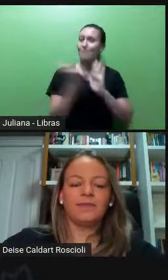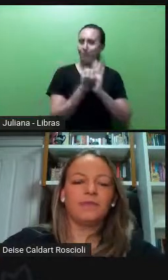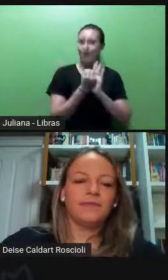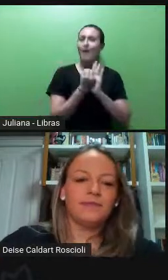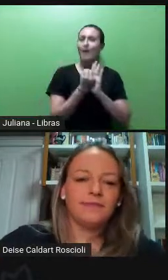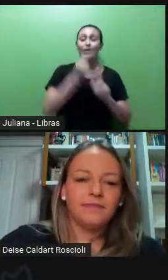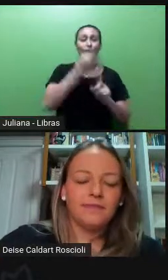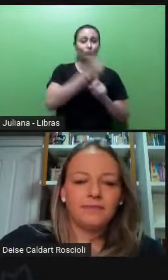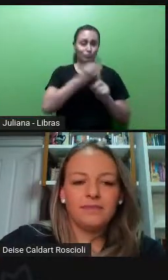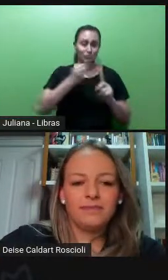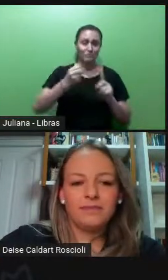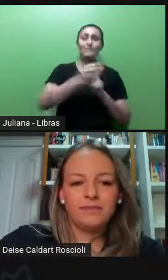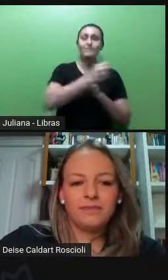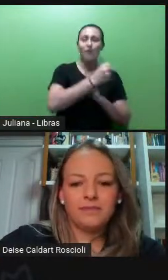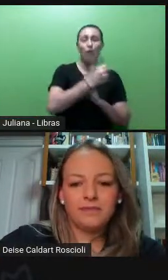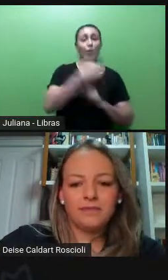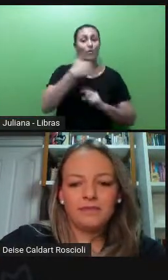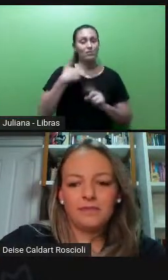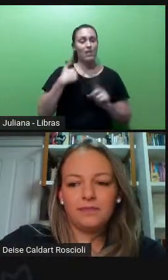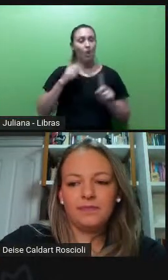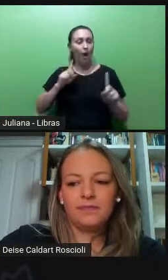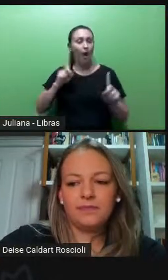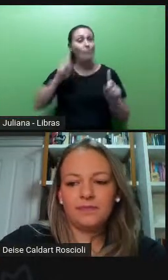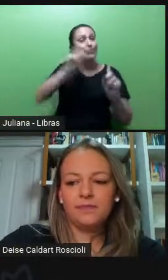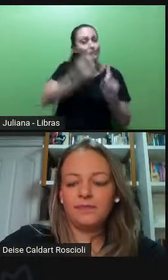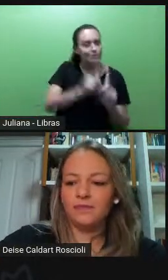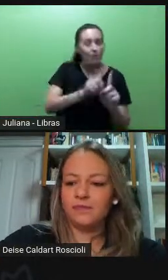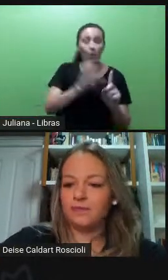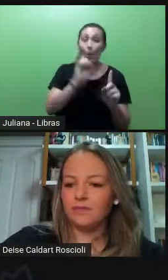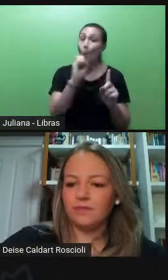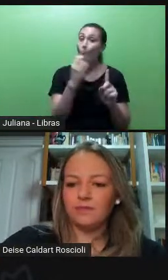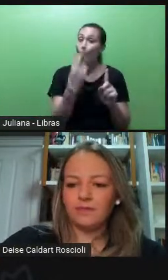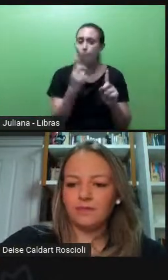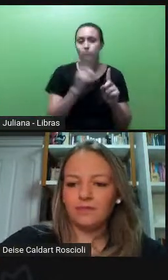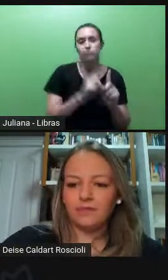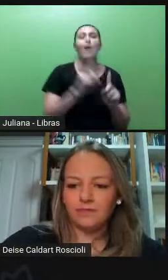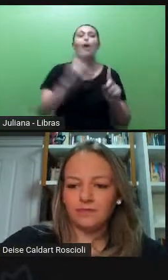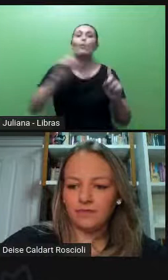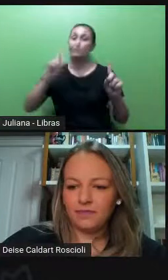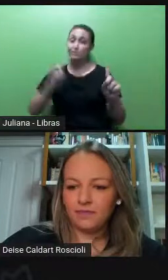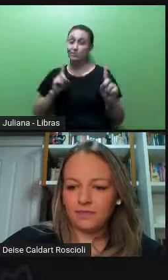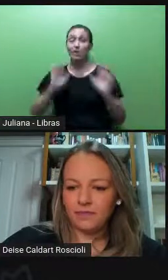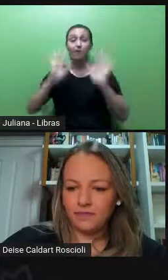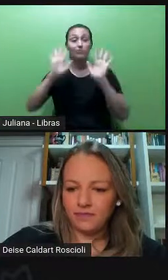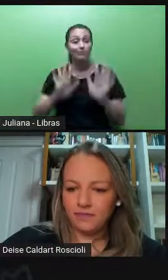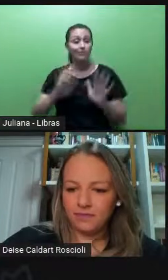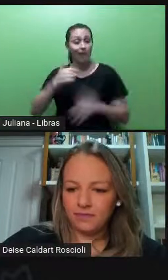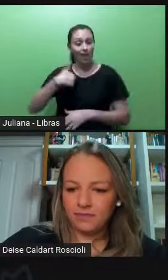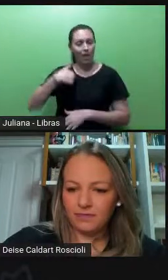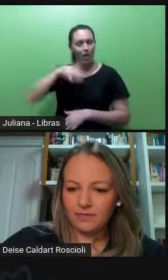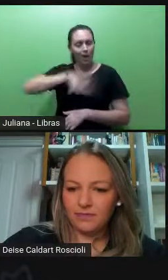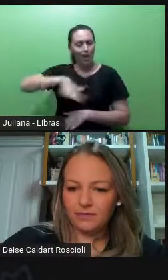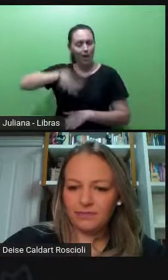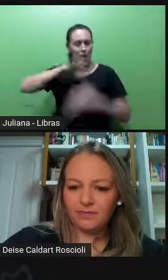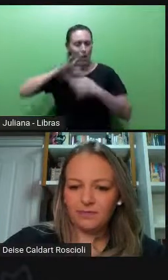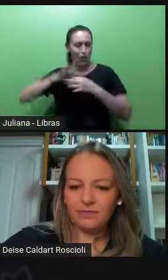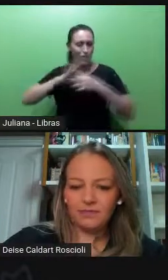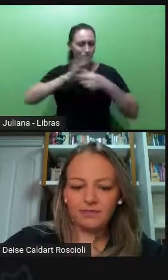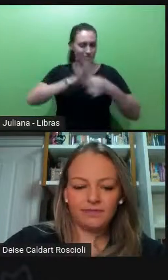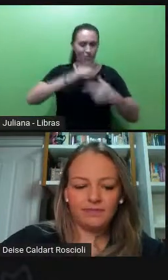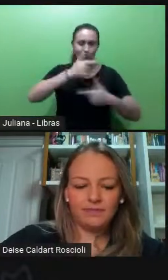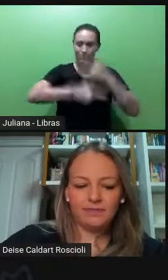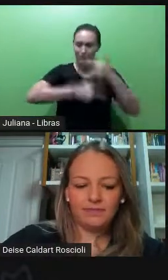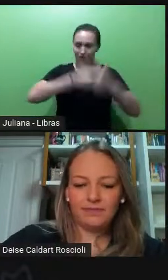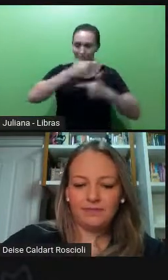de outras pessoas, dependendo do contexto social. No meu contexto social de trabalho, que é o nosso tema de hoje,